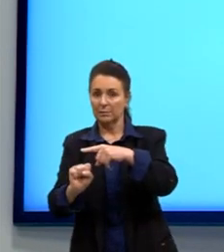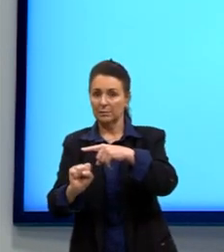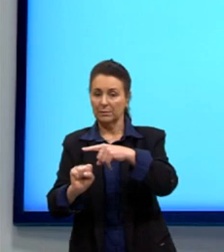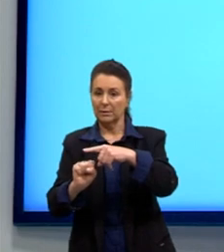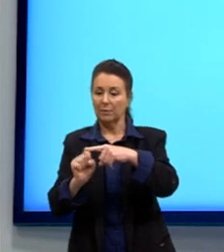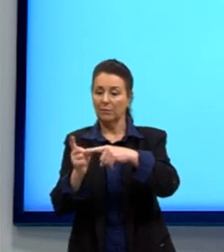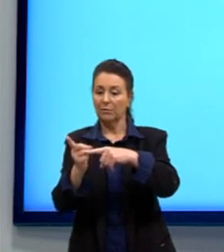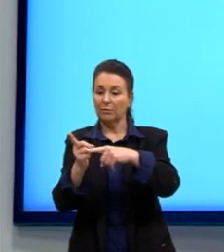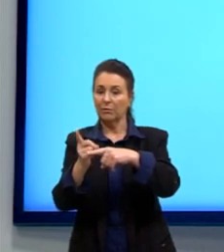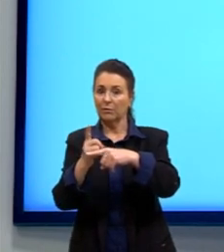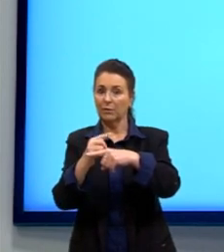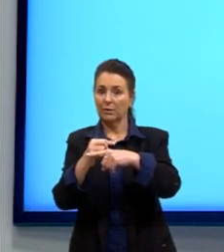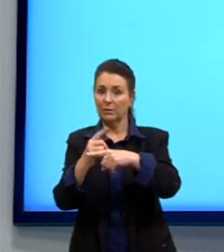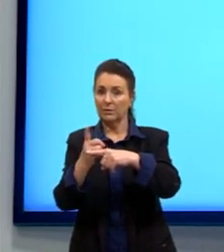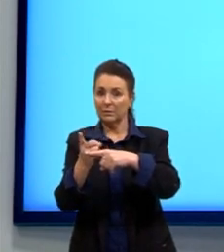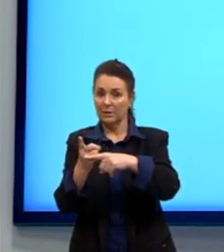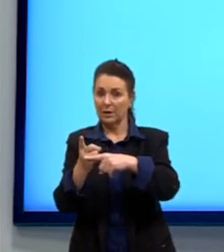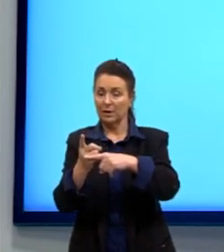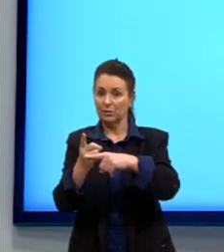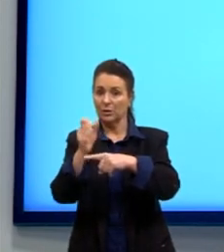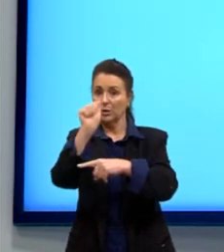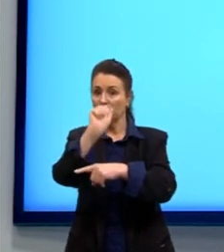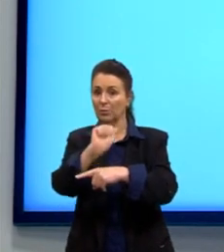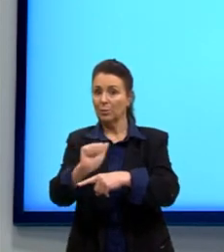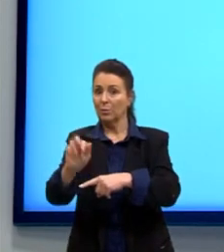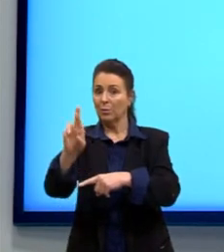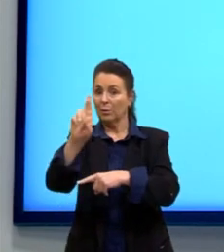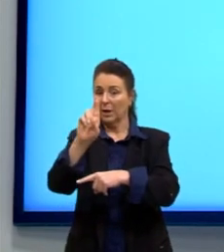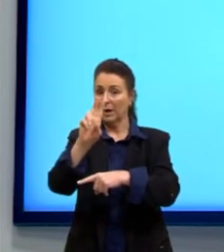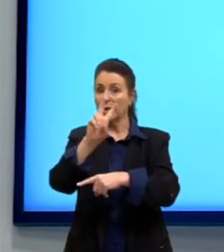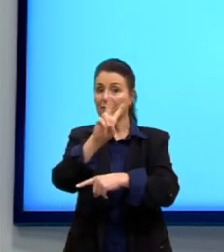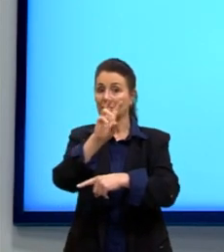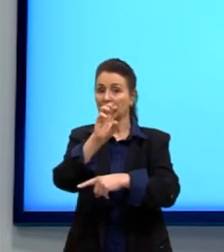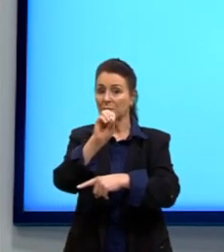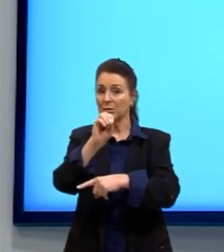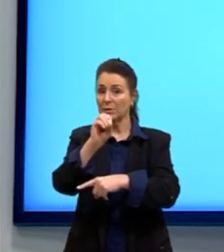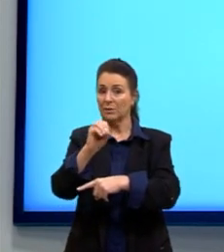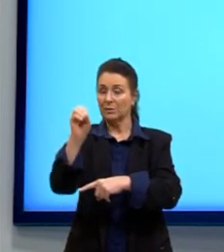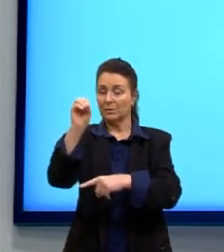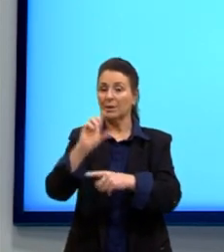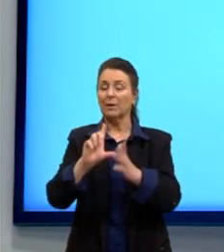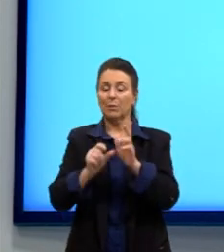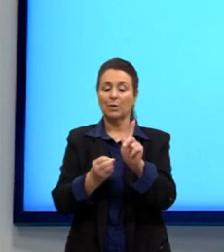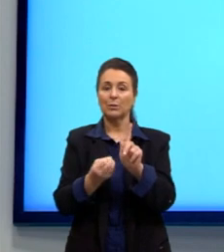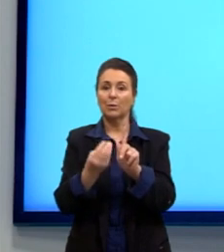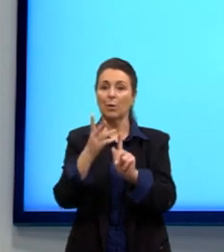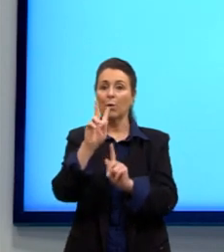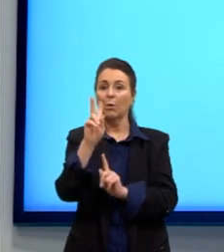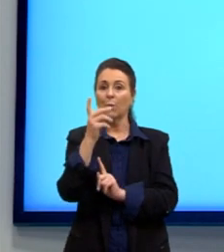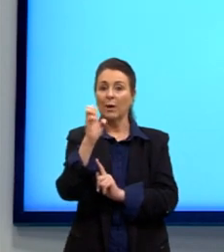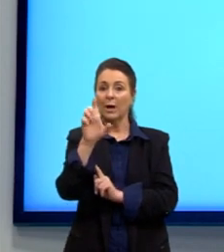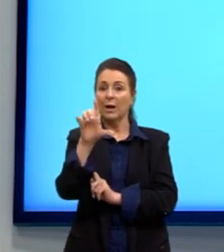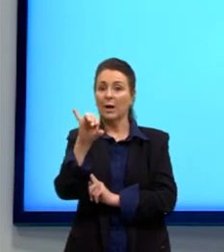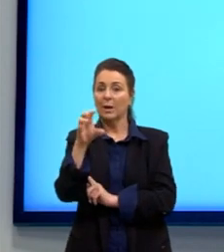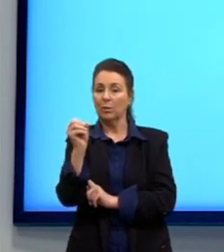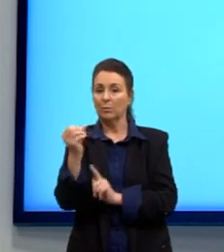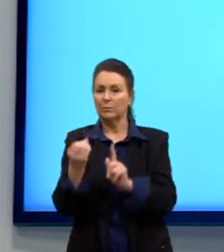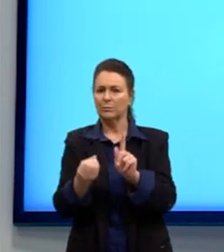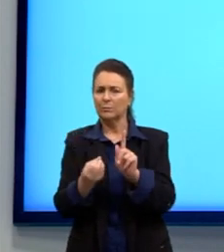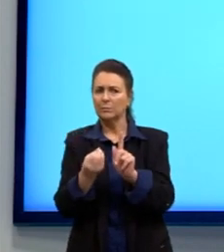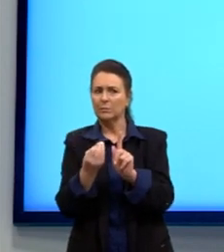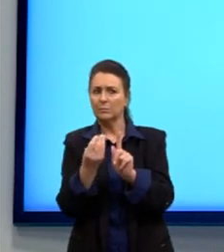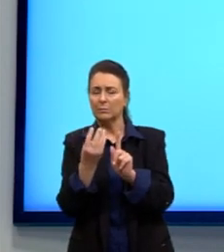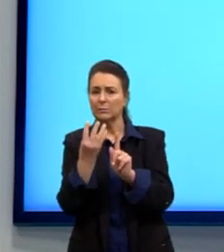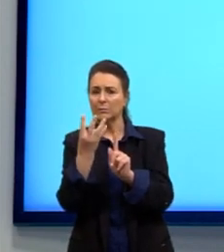a 20 graus Celsius. depois, tenho o hélio, o gás hélio, que a gente até costuma ver em vários vídeos na